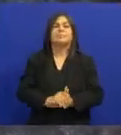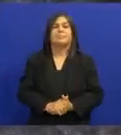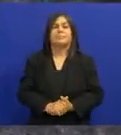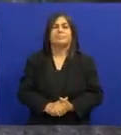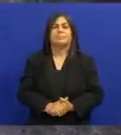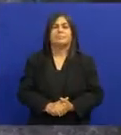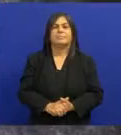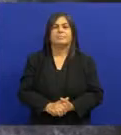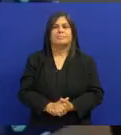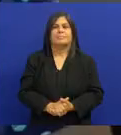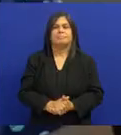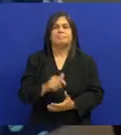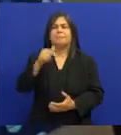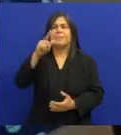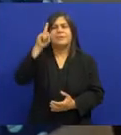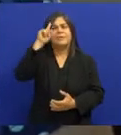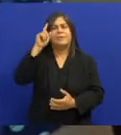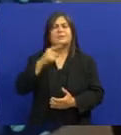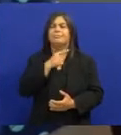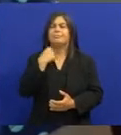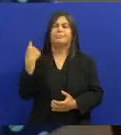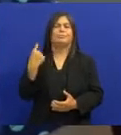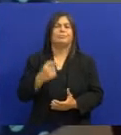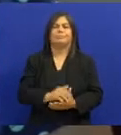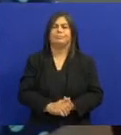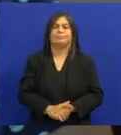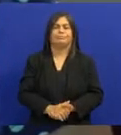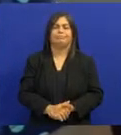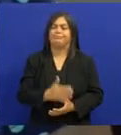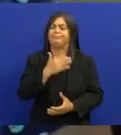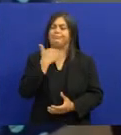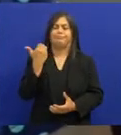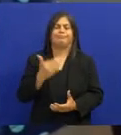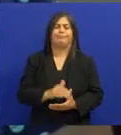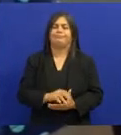Quando foi Com sete dias Ele foi embora